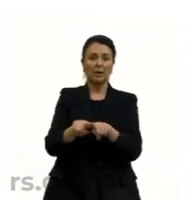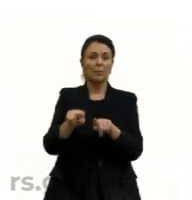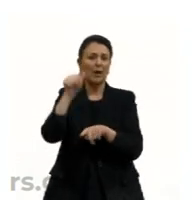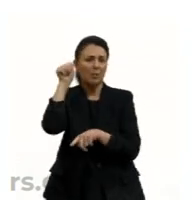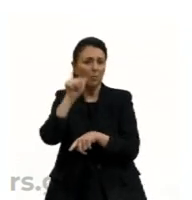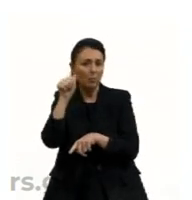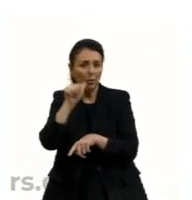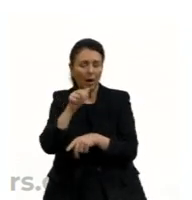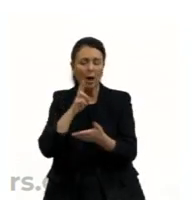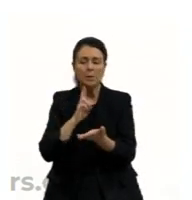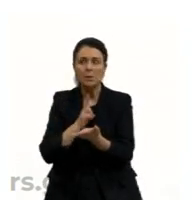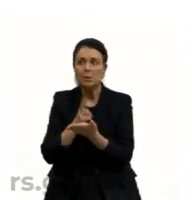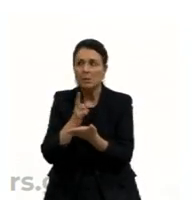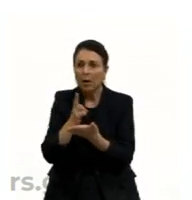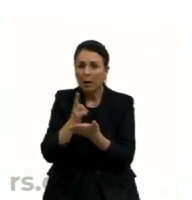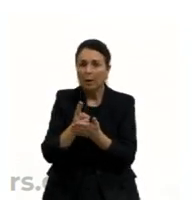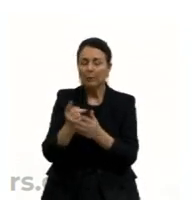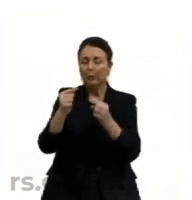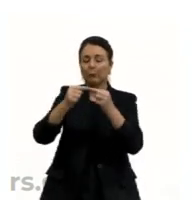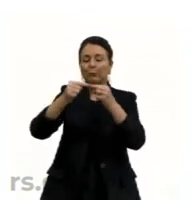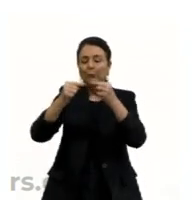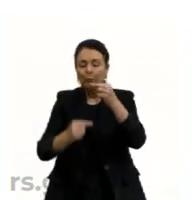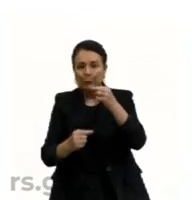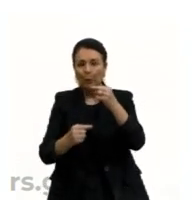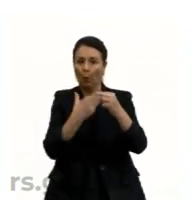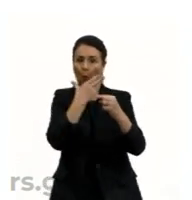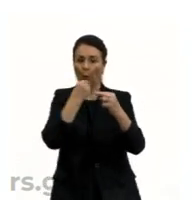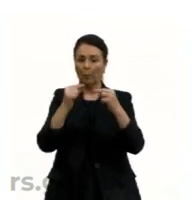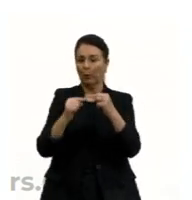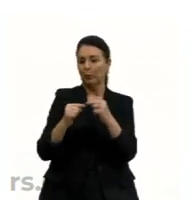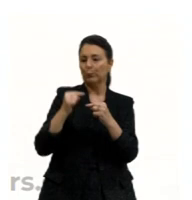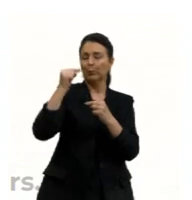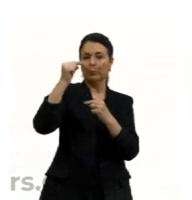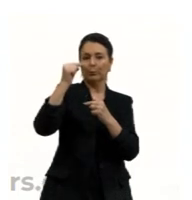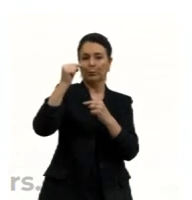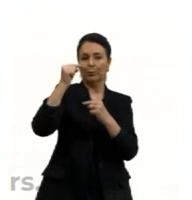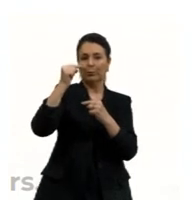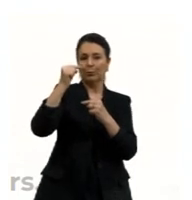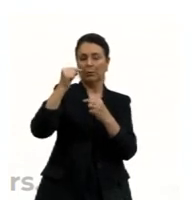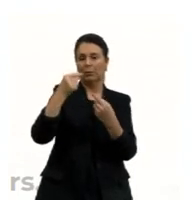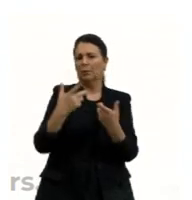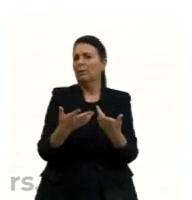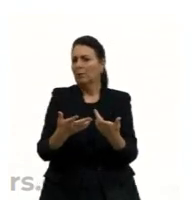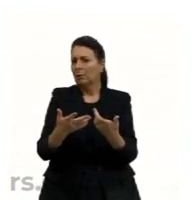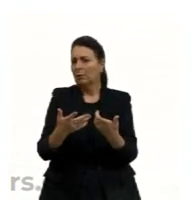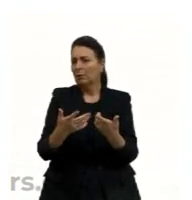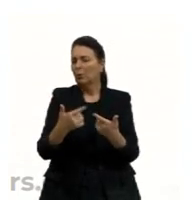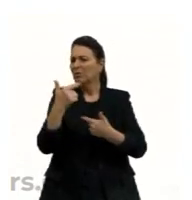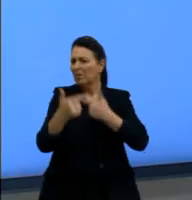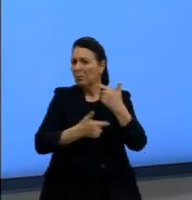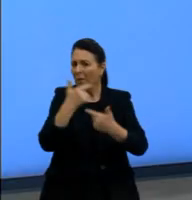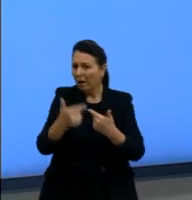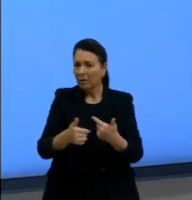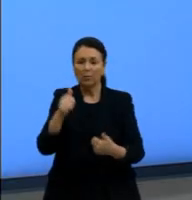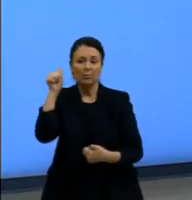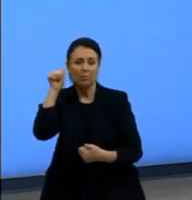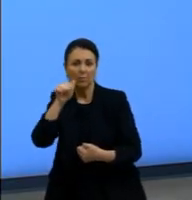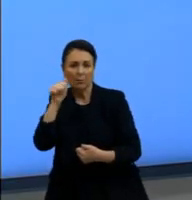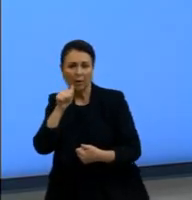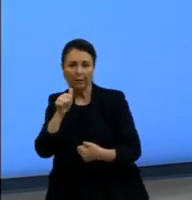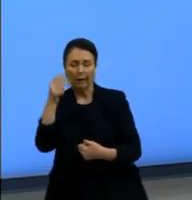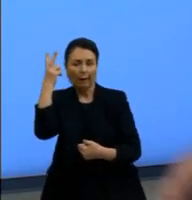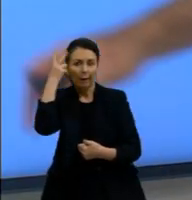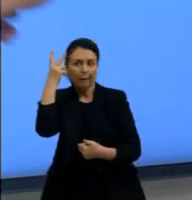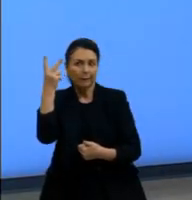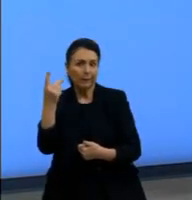submissão feminina. Era natural a certos trabalhos em relação às mulheres. Era natural